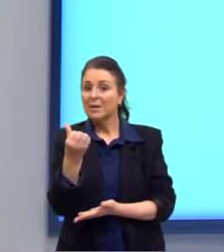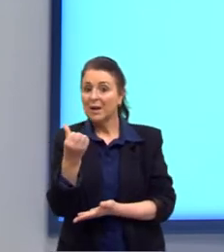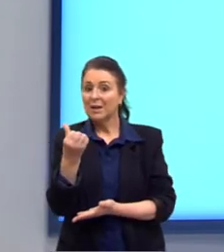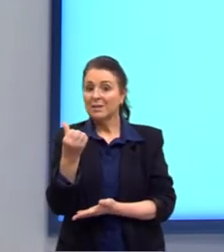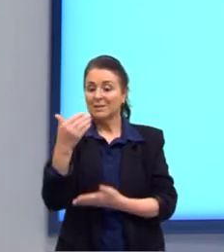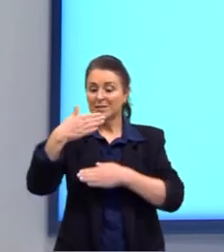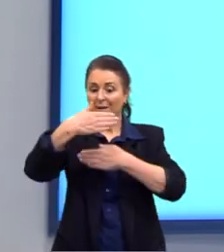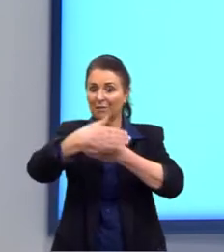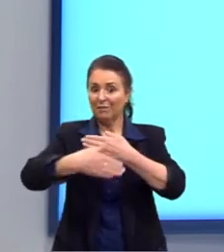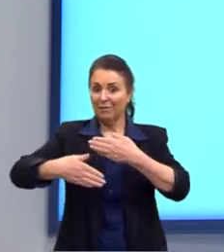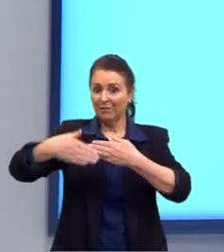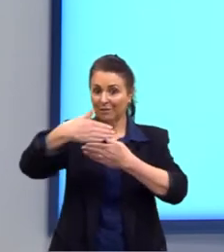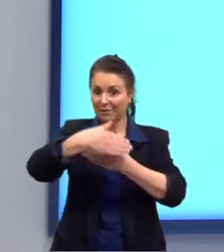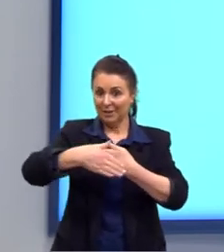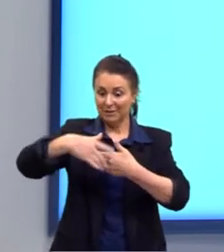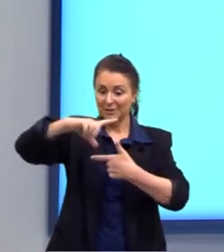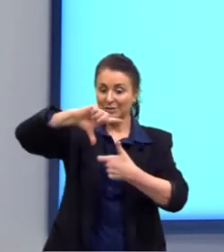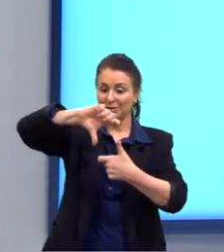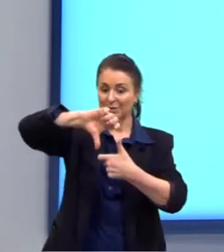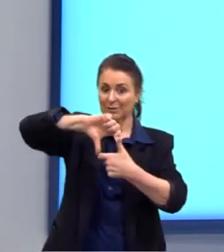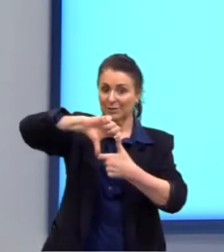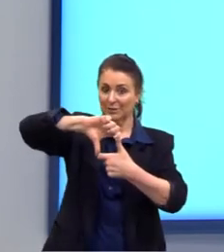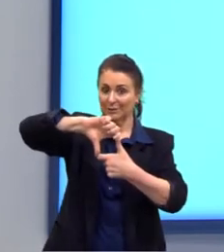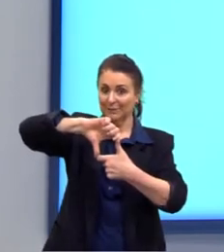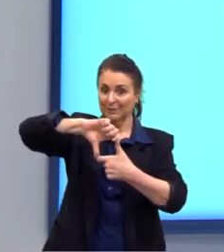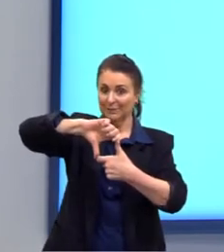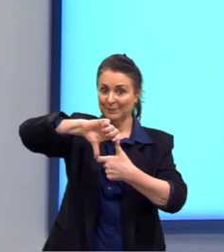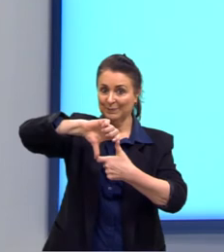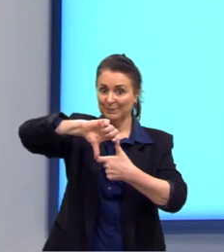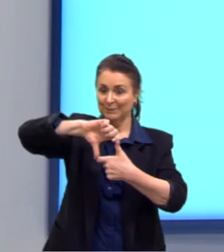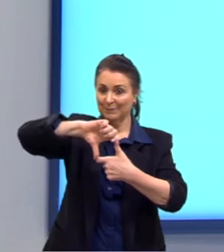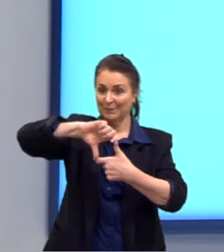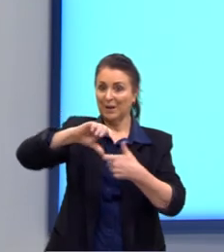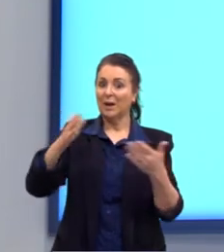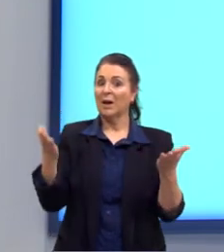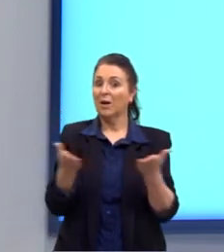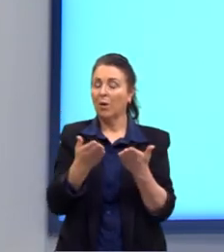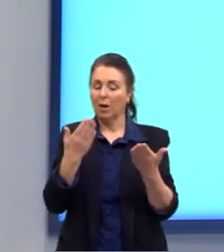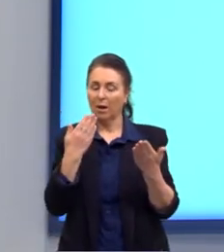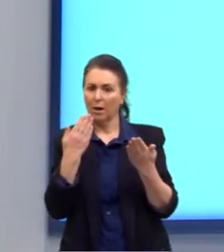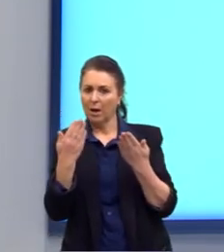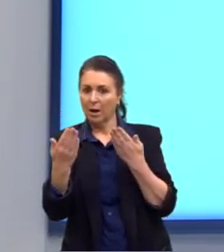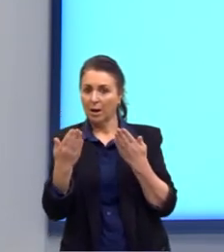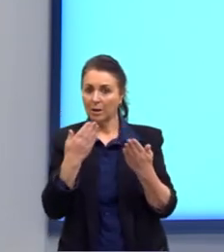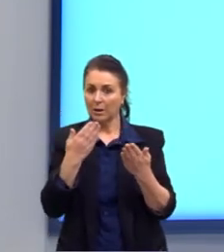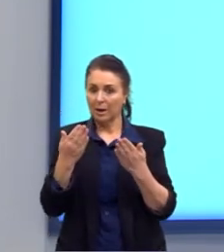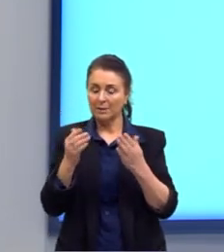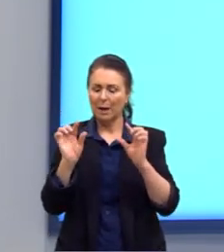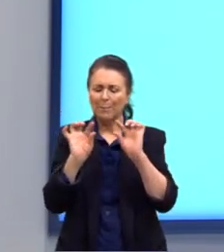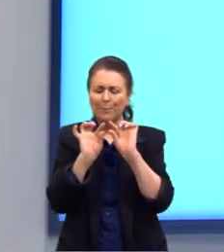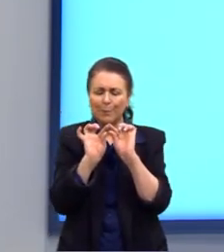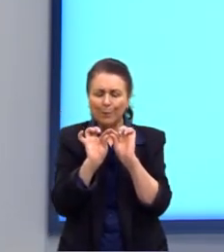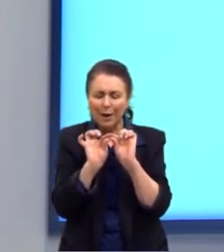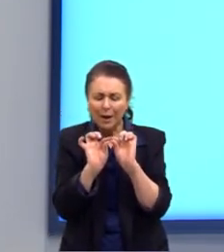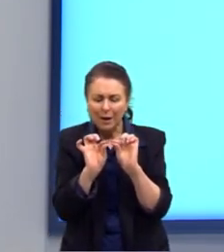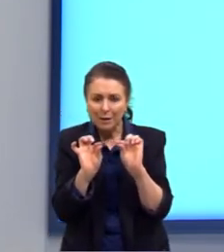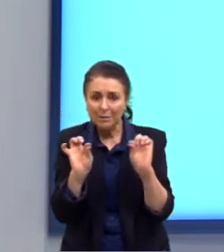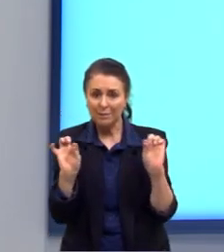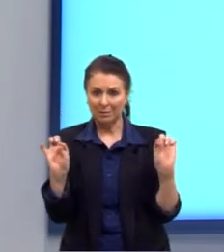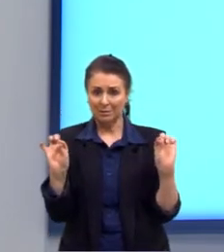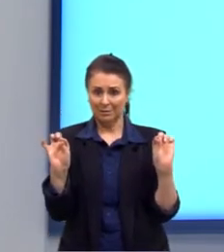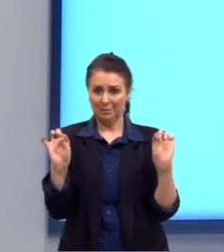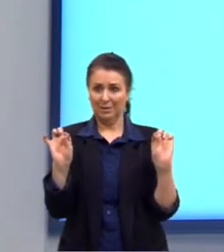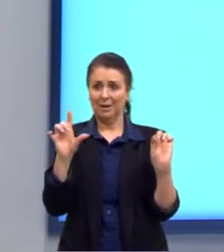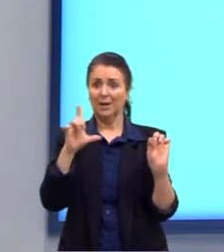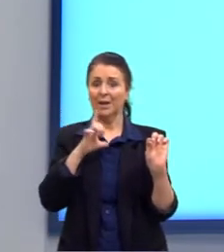tá? Então, nesse cubo grandão. Agora, se a analisar a haste mais fininha, nós também